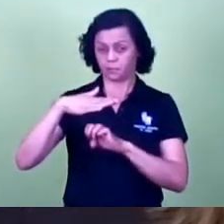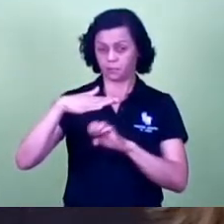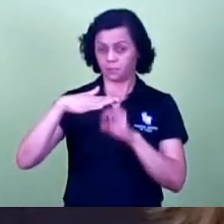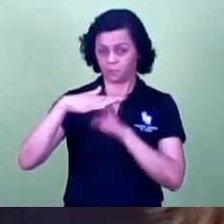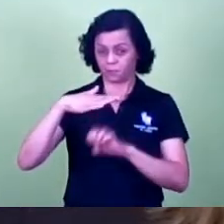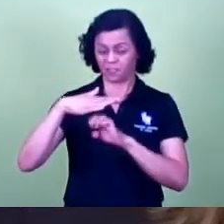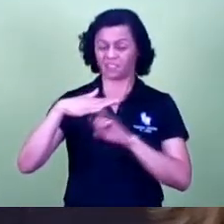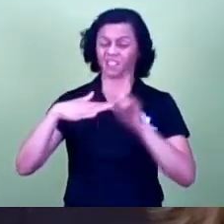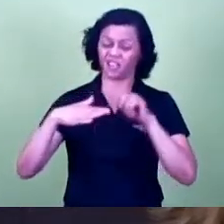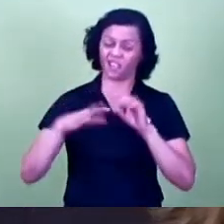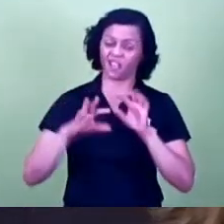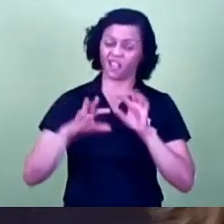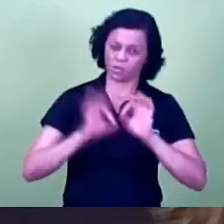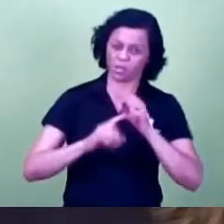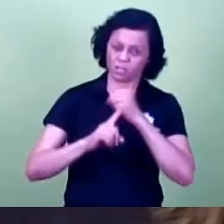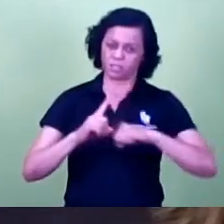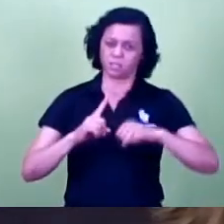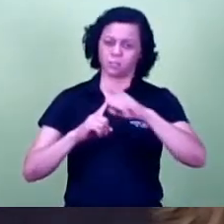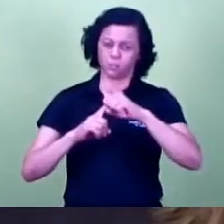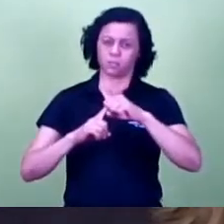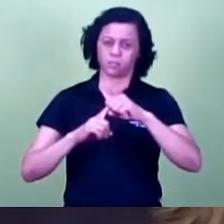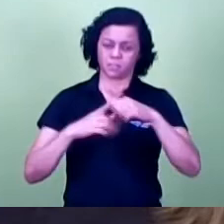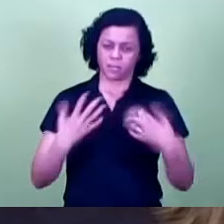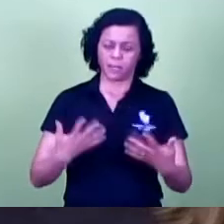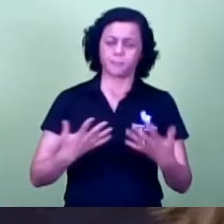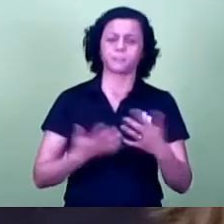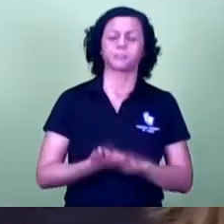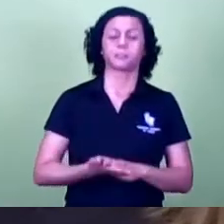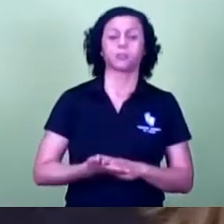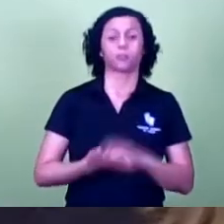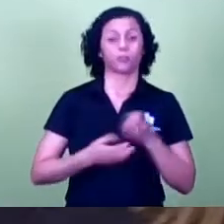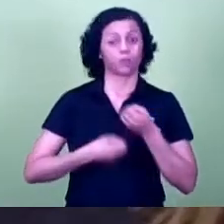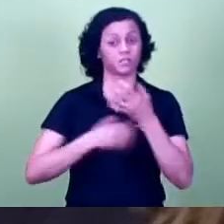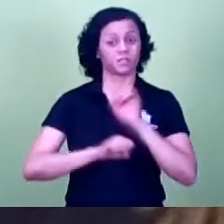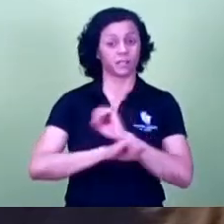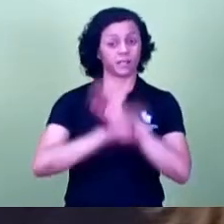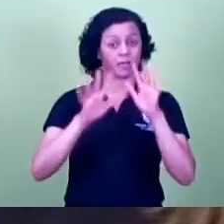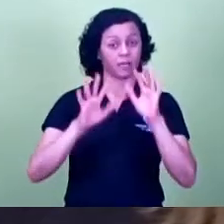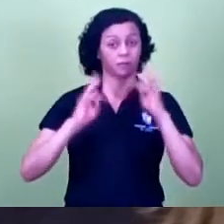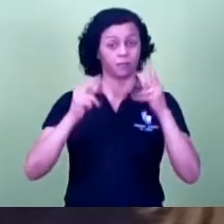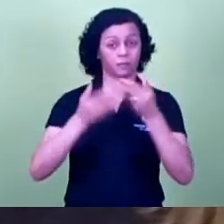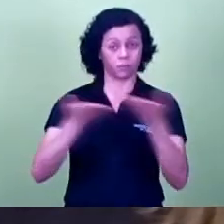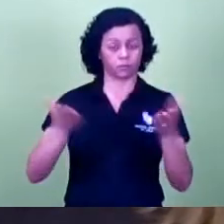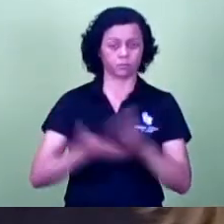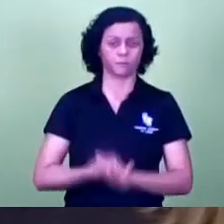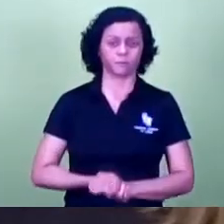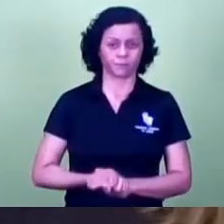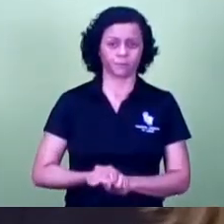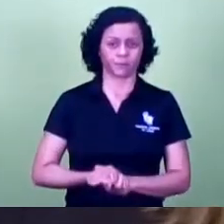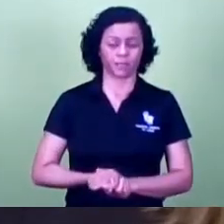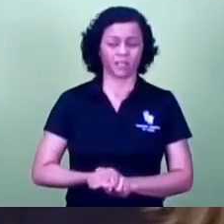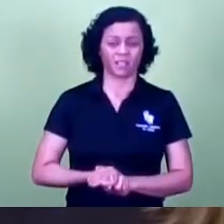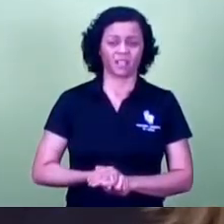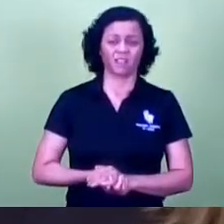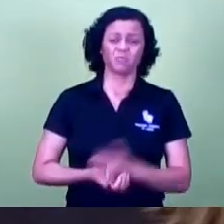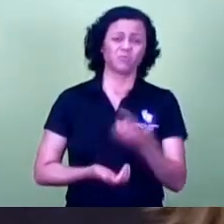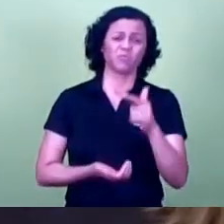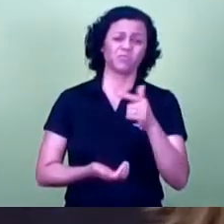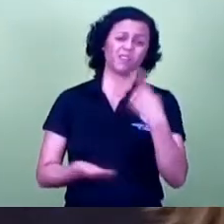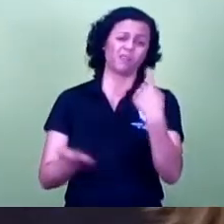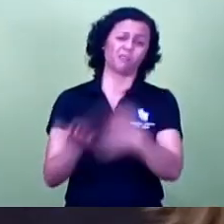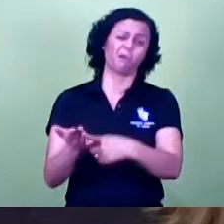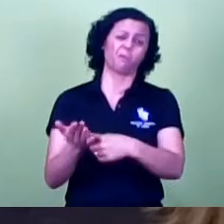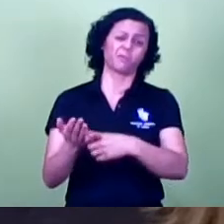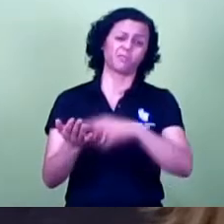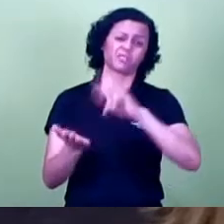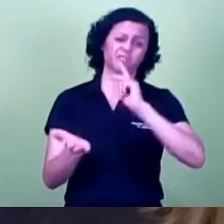organizações sociais vou dizer aqui muito claramente para todos nenhuma delas tem compromisso de fato com